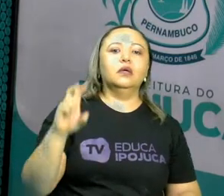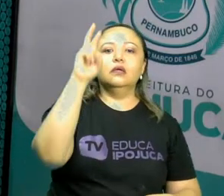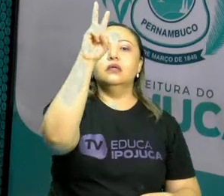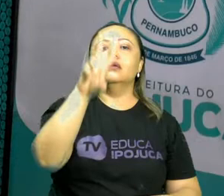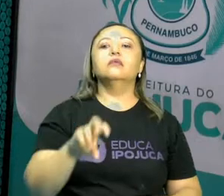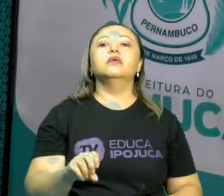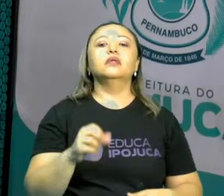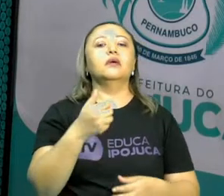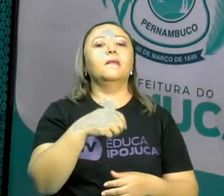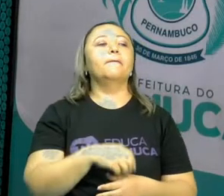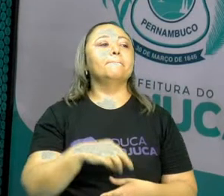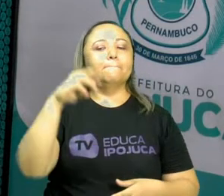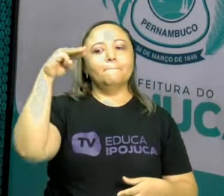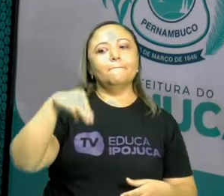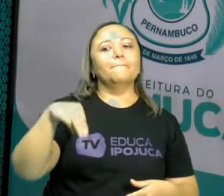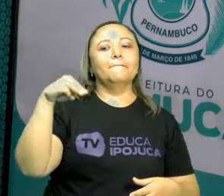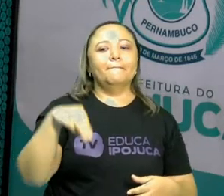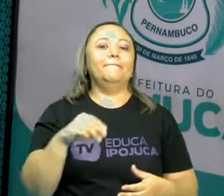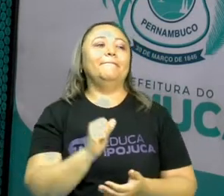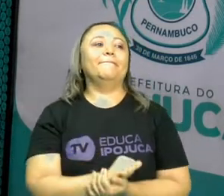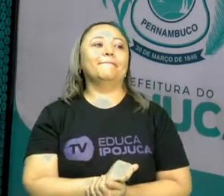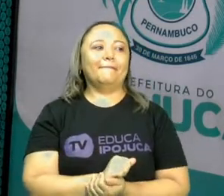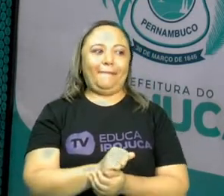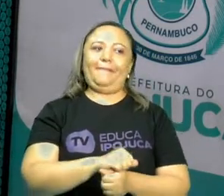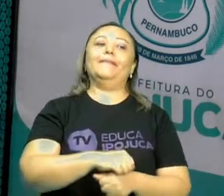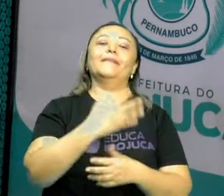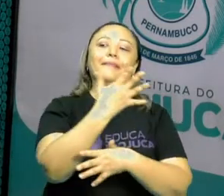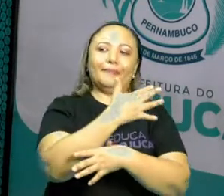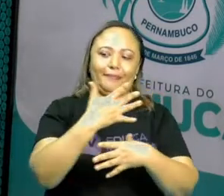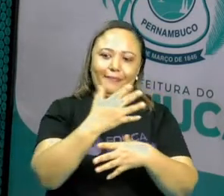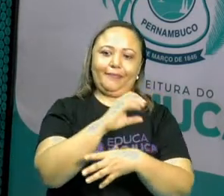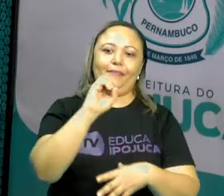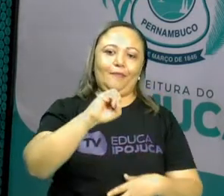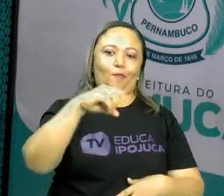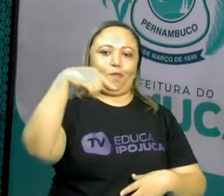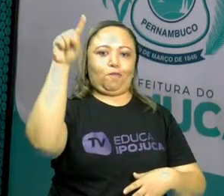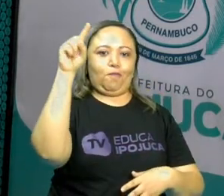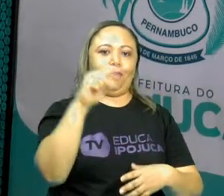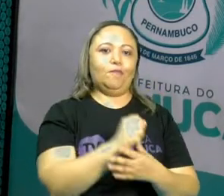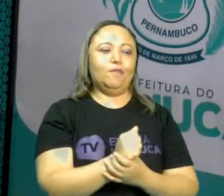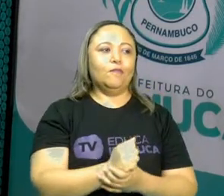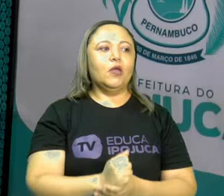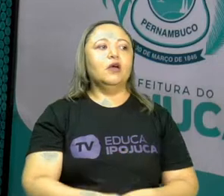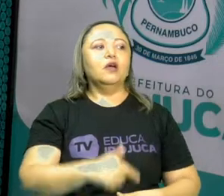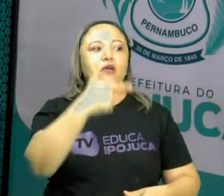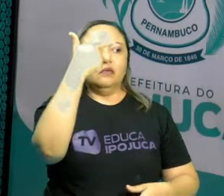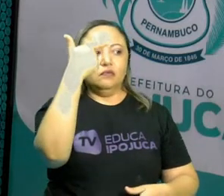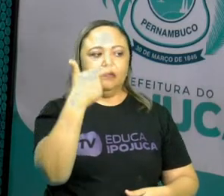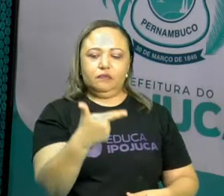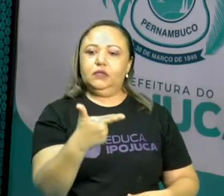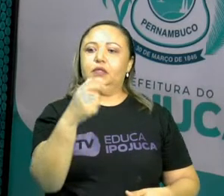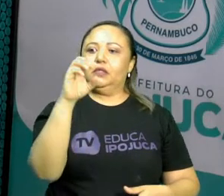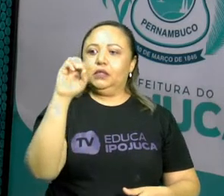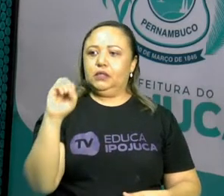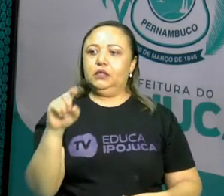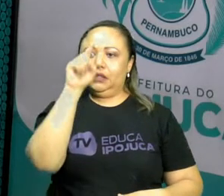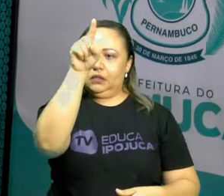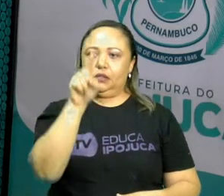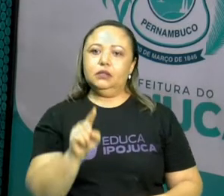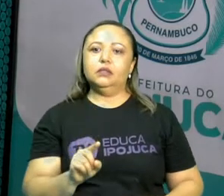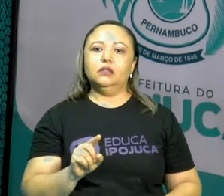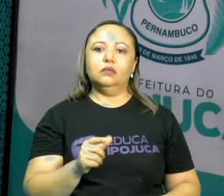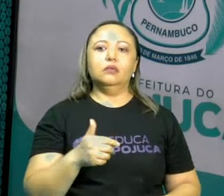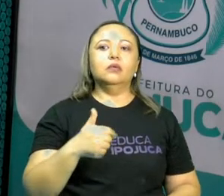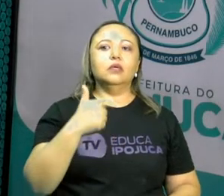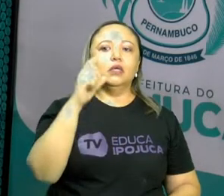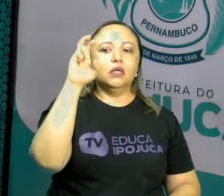ônibus de Nossa Senhora do Ó. já 25 e 50 são múltiplos do